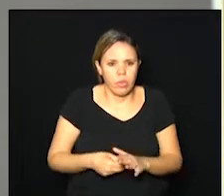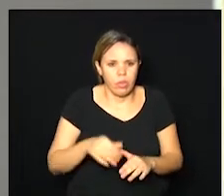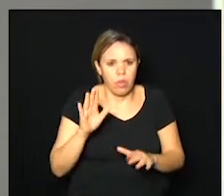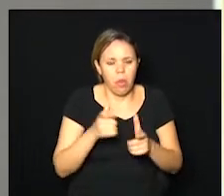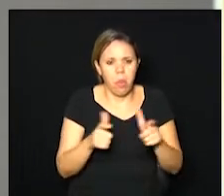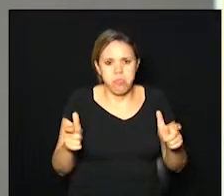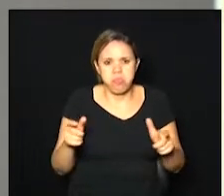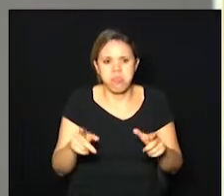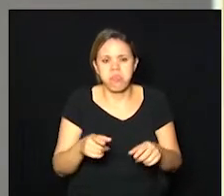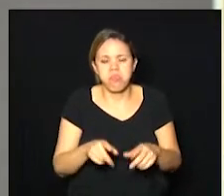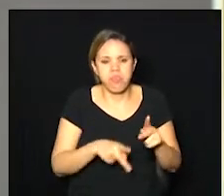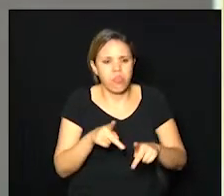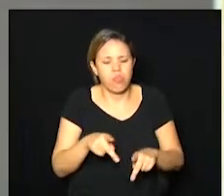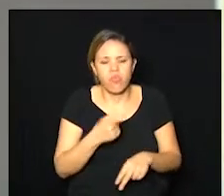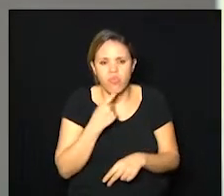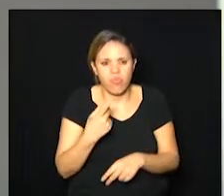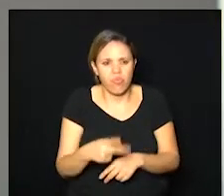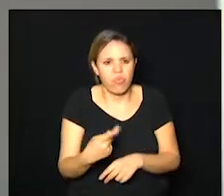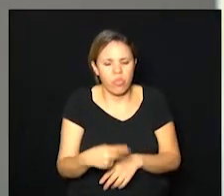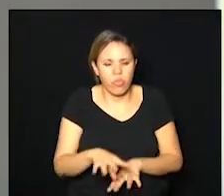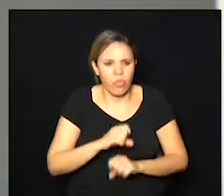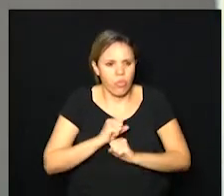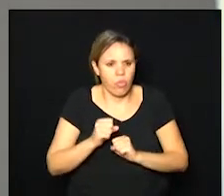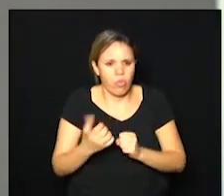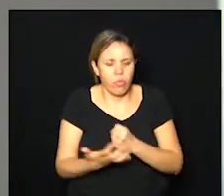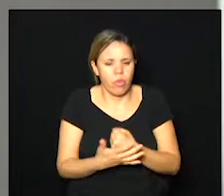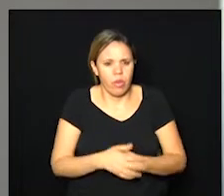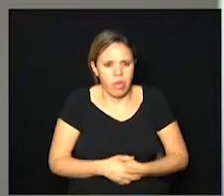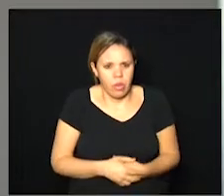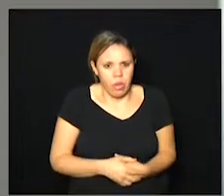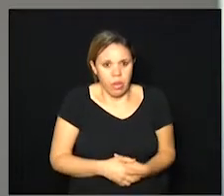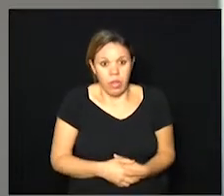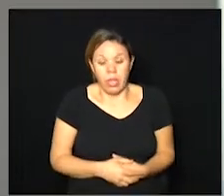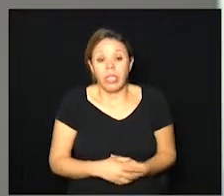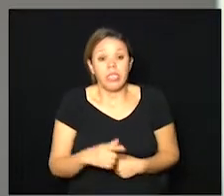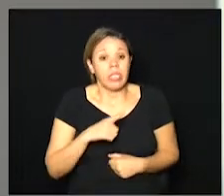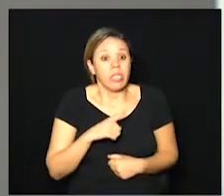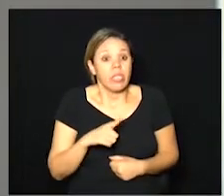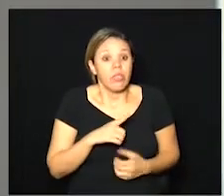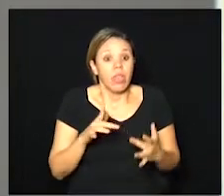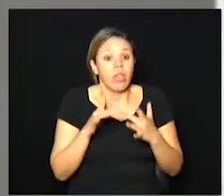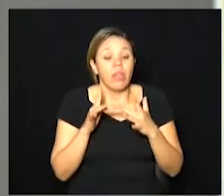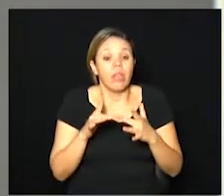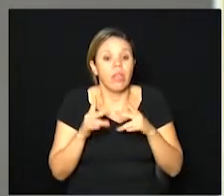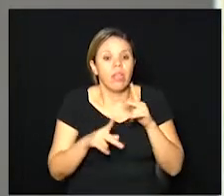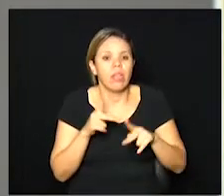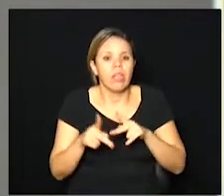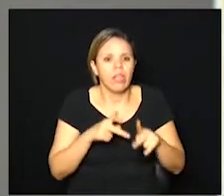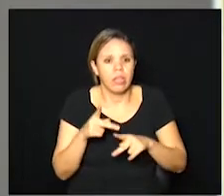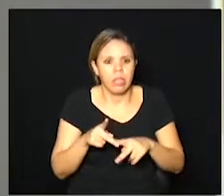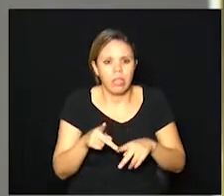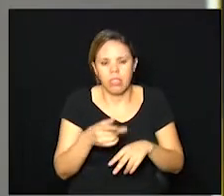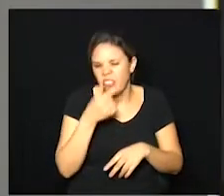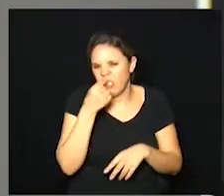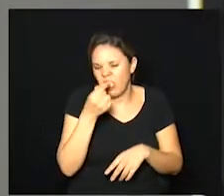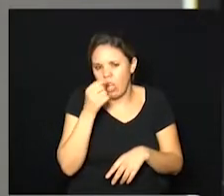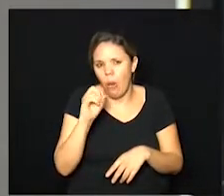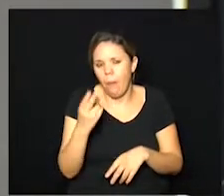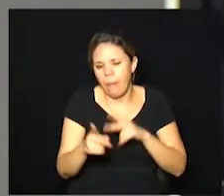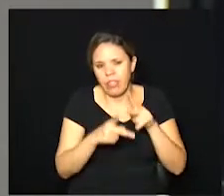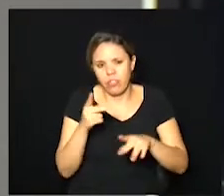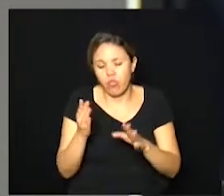proporção de campineiros que já foram infectados pela covid-19 tiveram contatos com pessoas com gripe ou